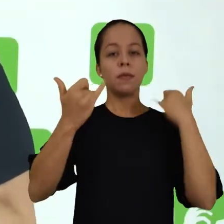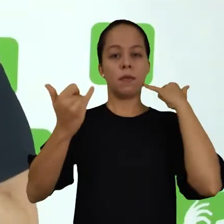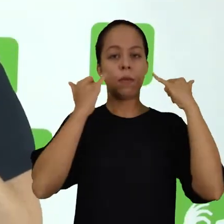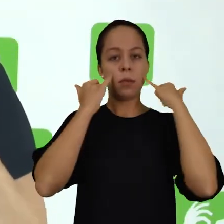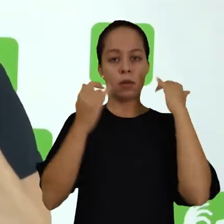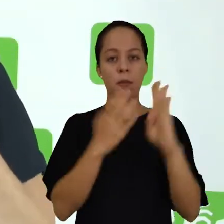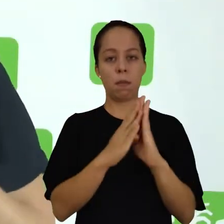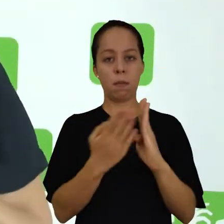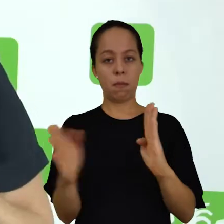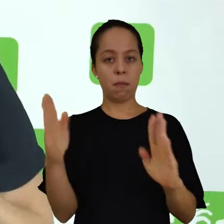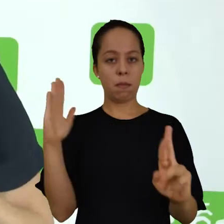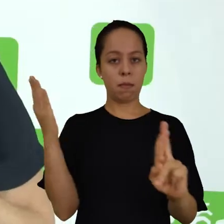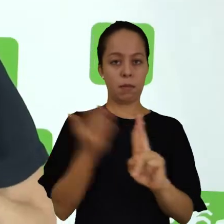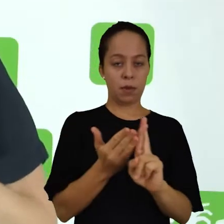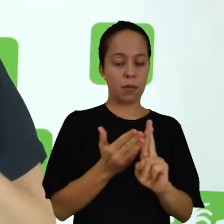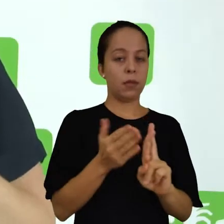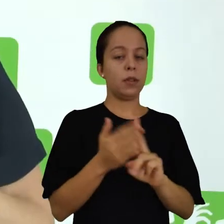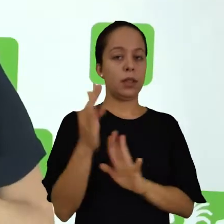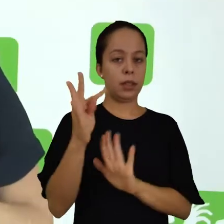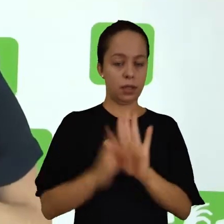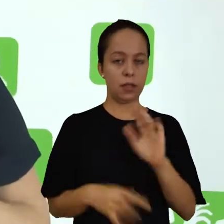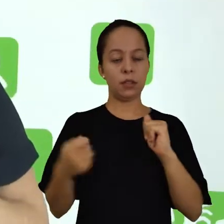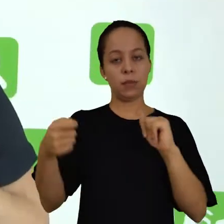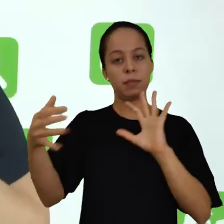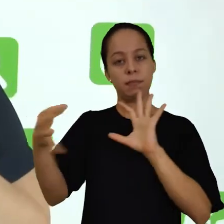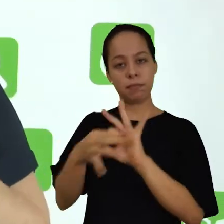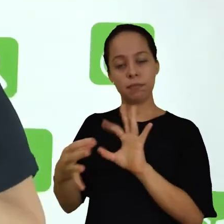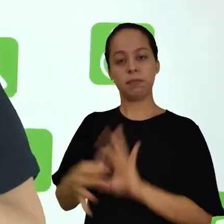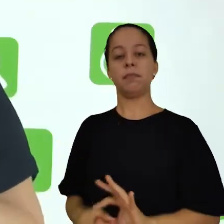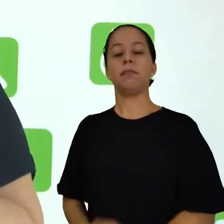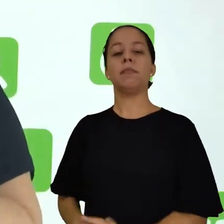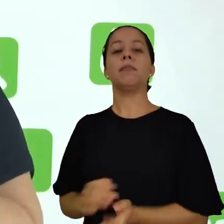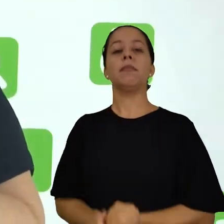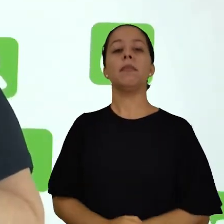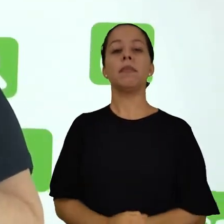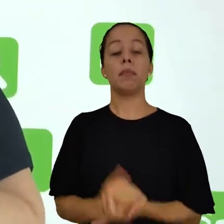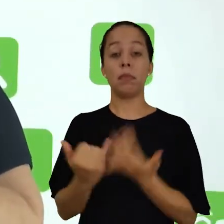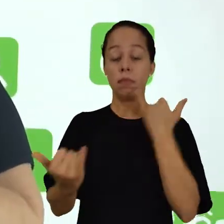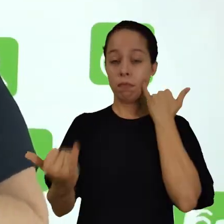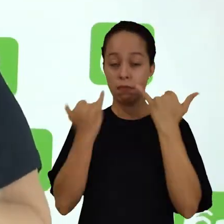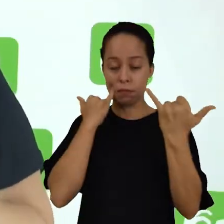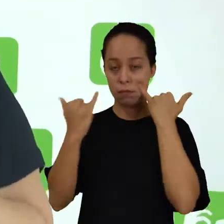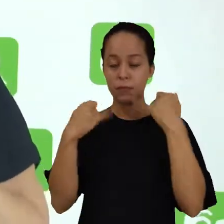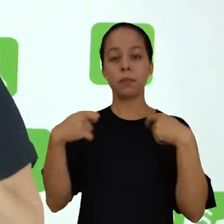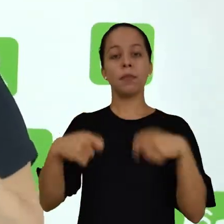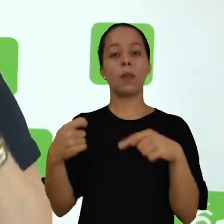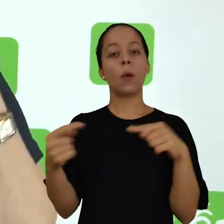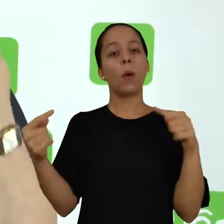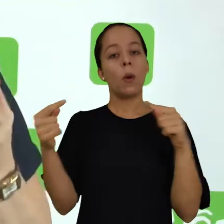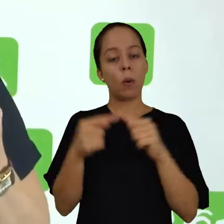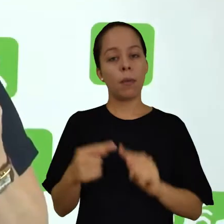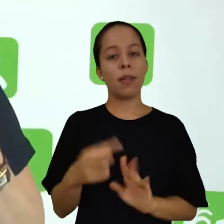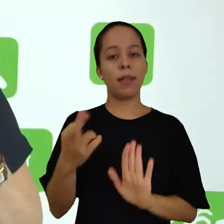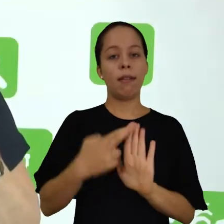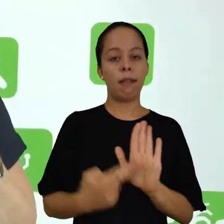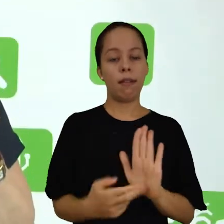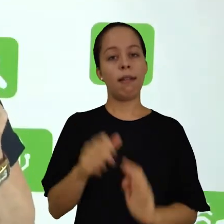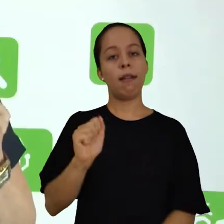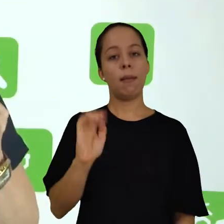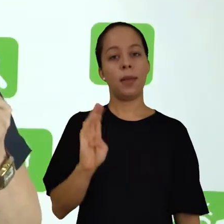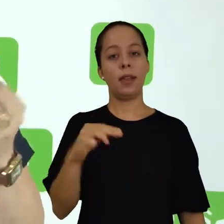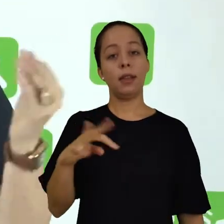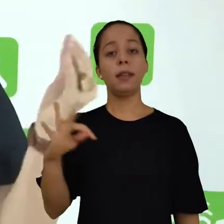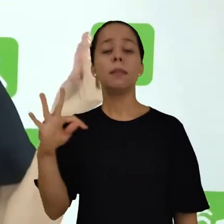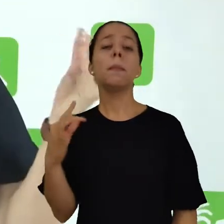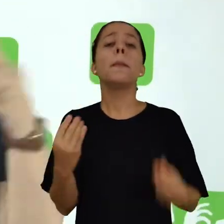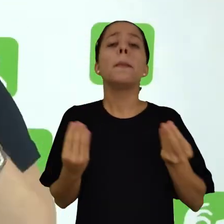bibliográficas sobre o texto. Essas informações, elas devem vir de acordo com as normas, por exemplo, da BNT, para